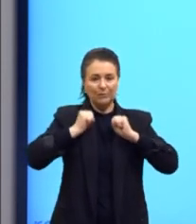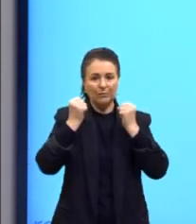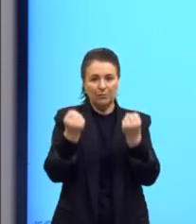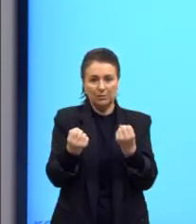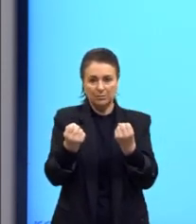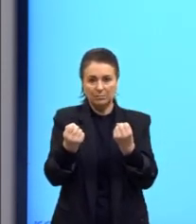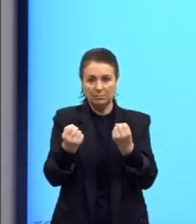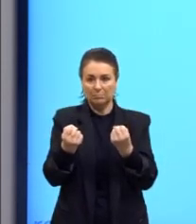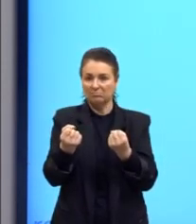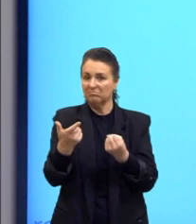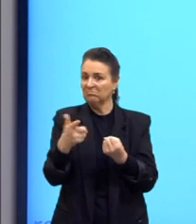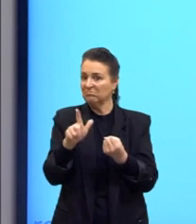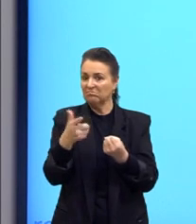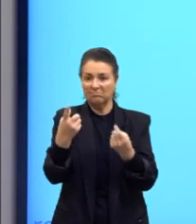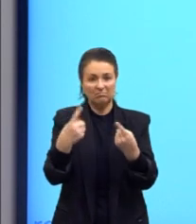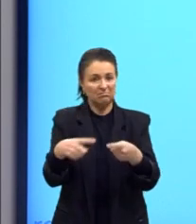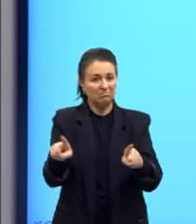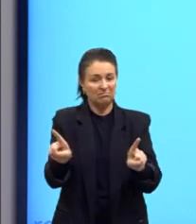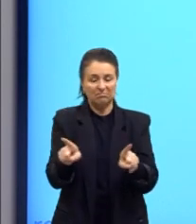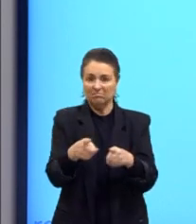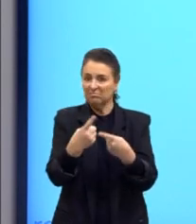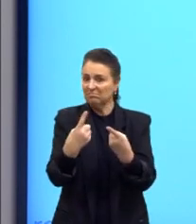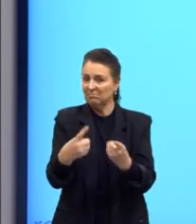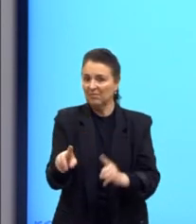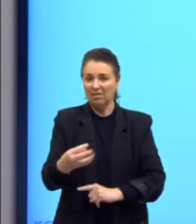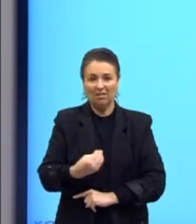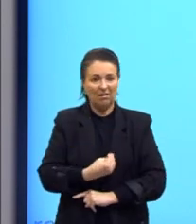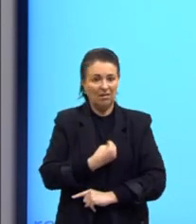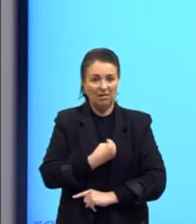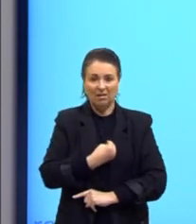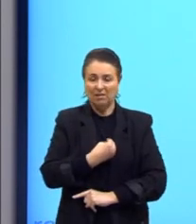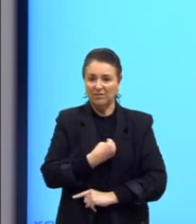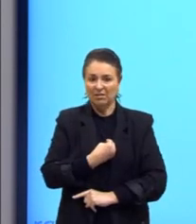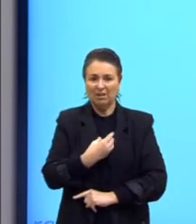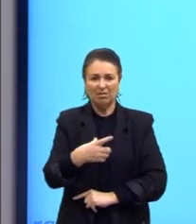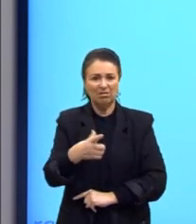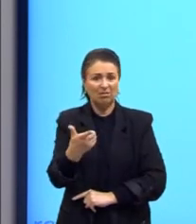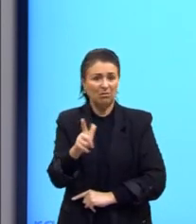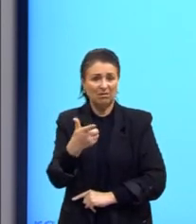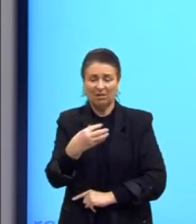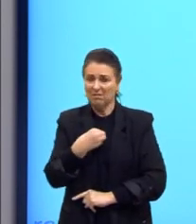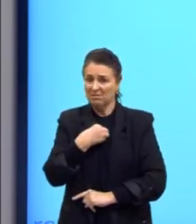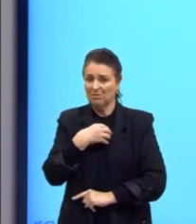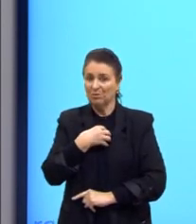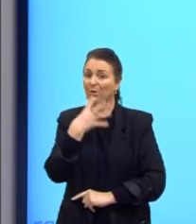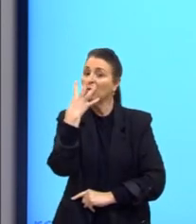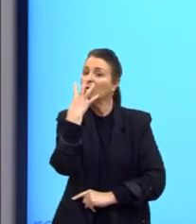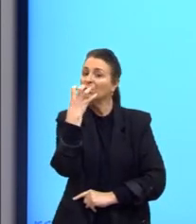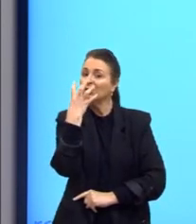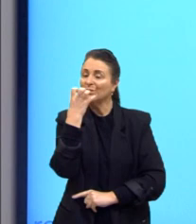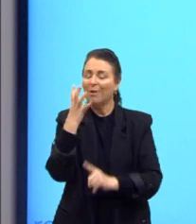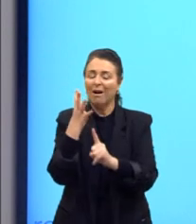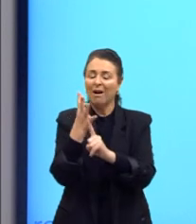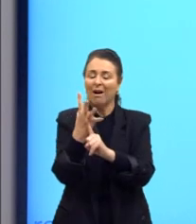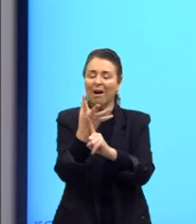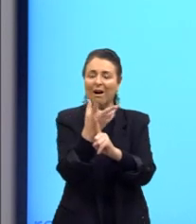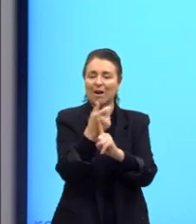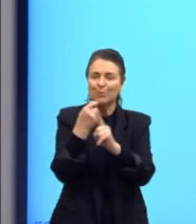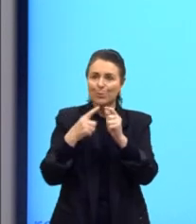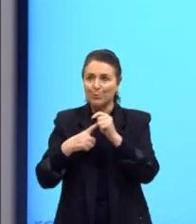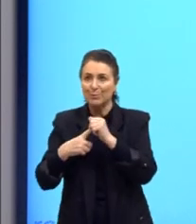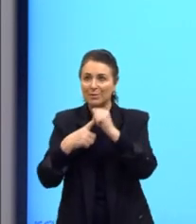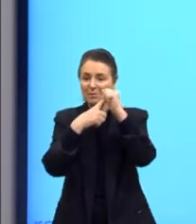sem música a vida não faria sentido. Então, para o Nietzsche, a arte que é a